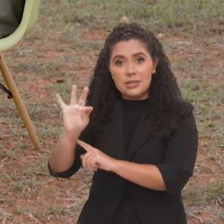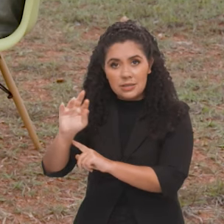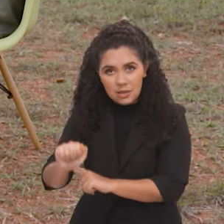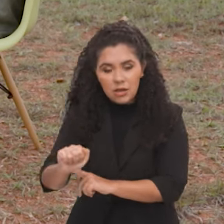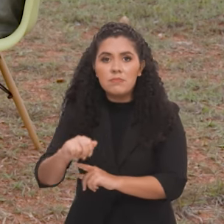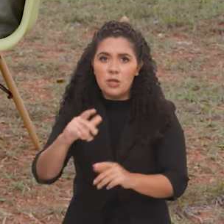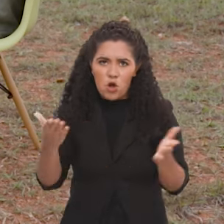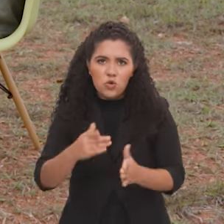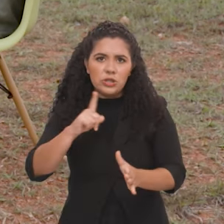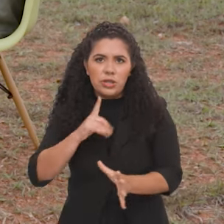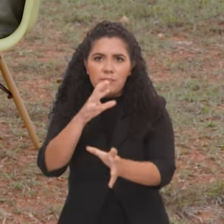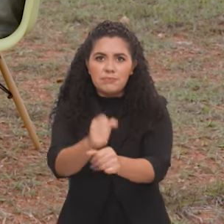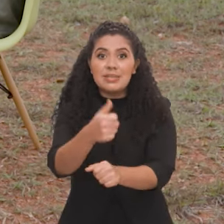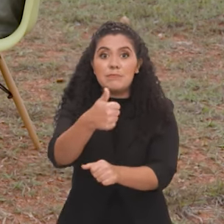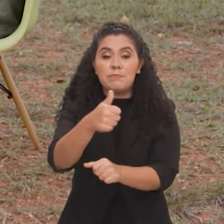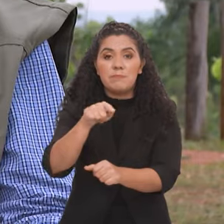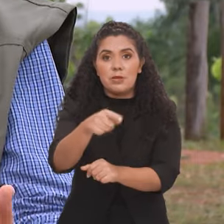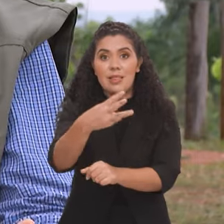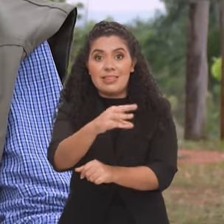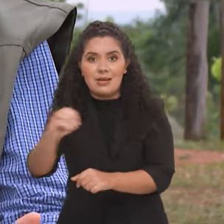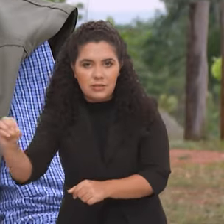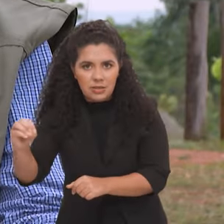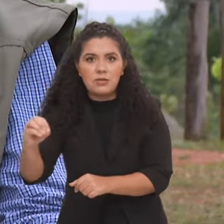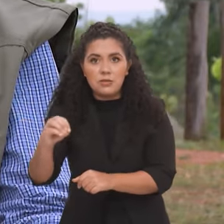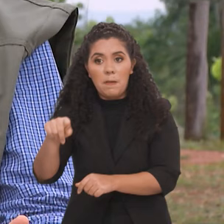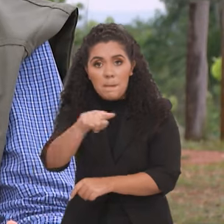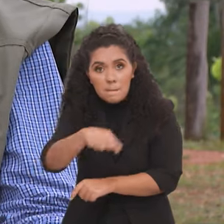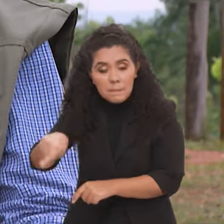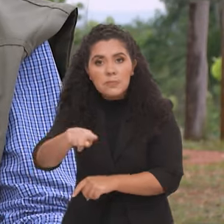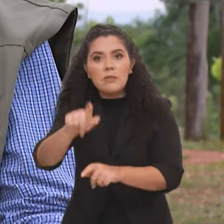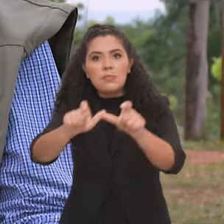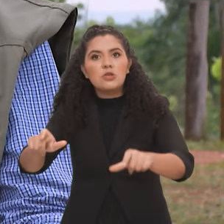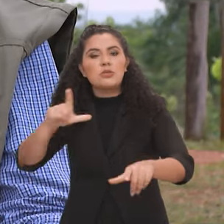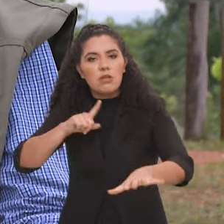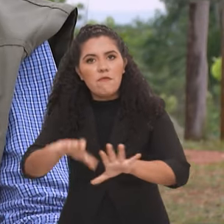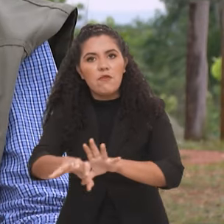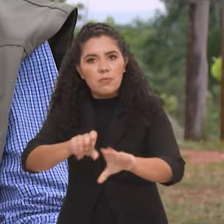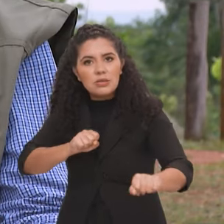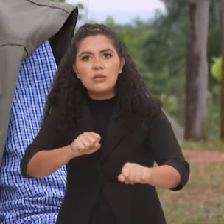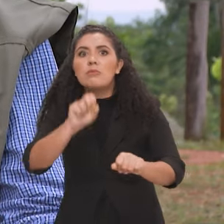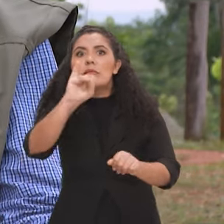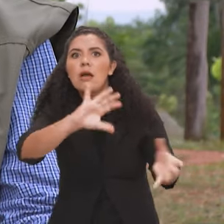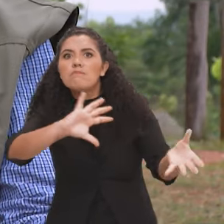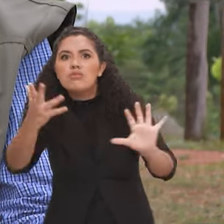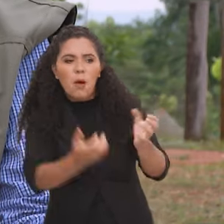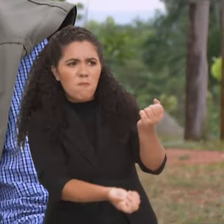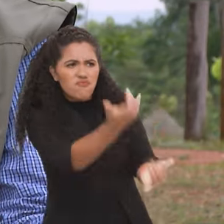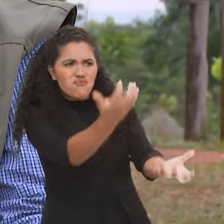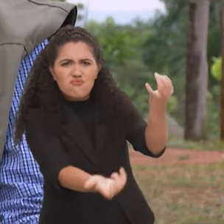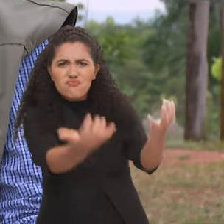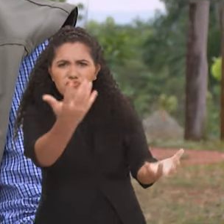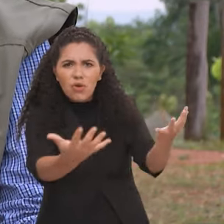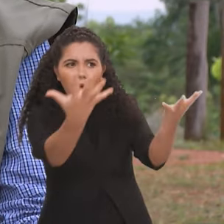1.300 brigadistas, que são pessoas formadas para o manejo integrado do fogo, por